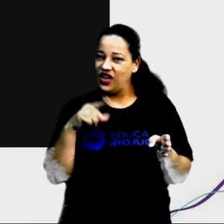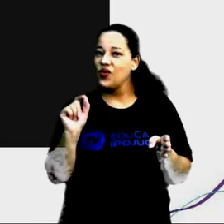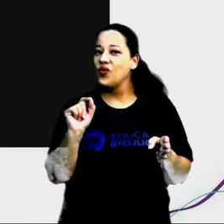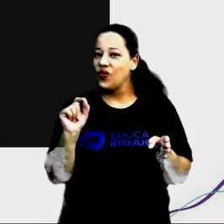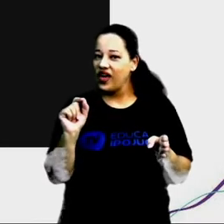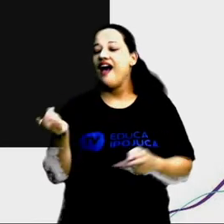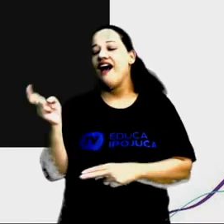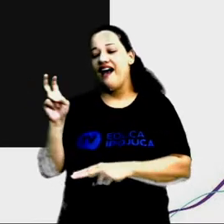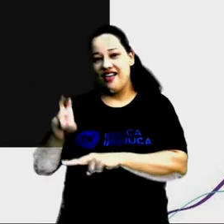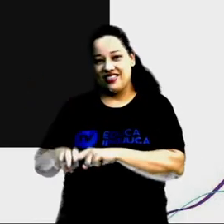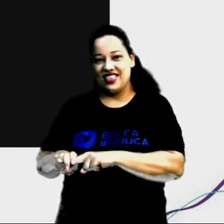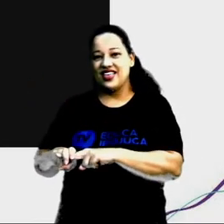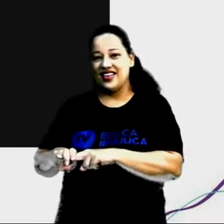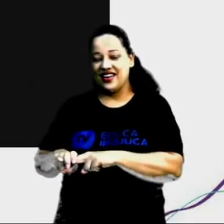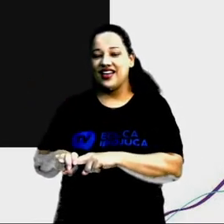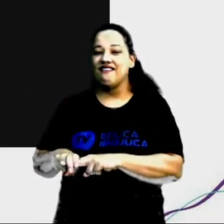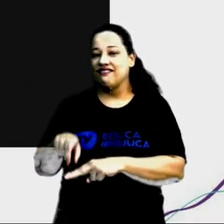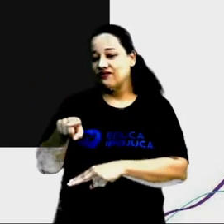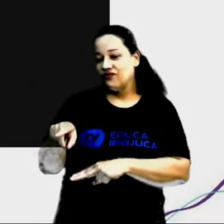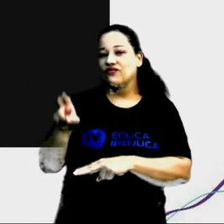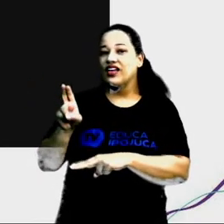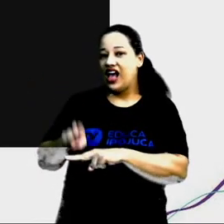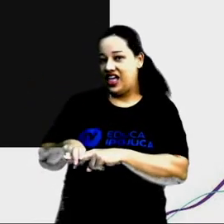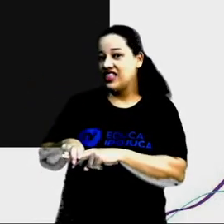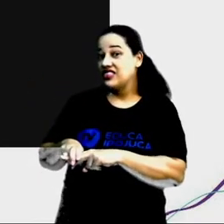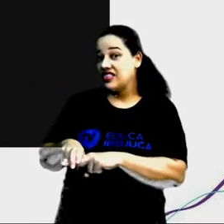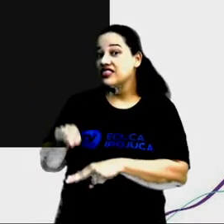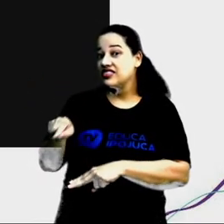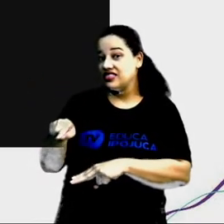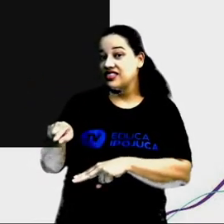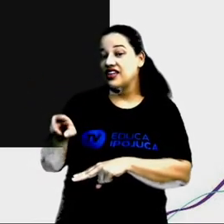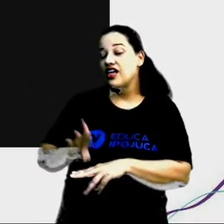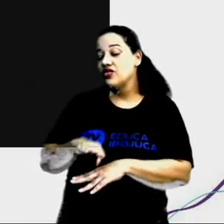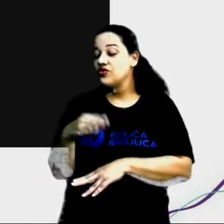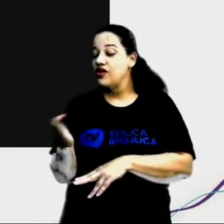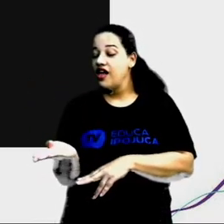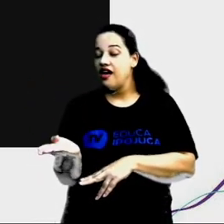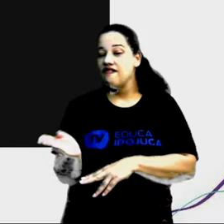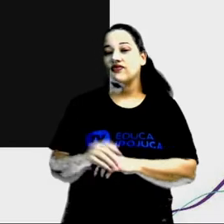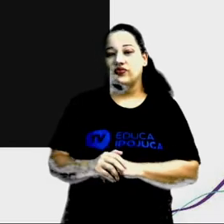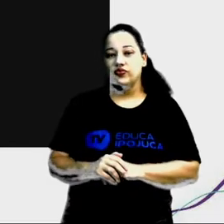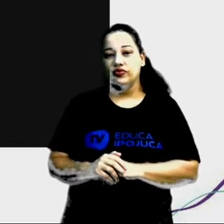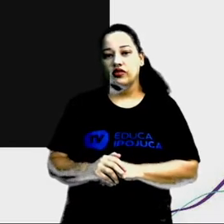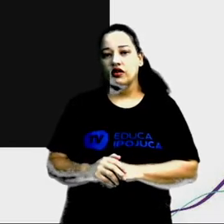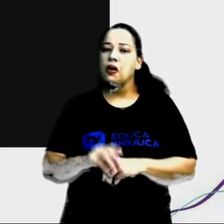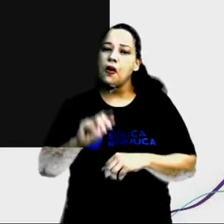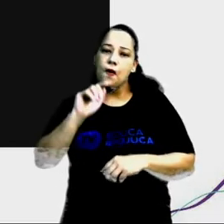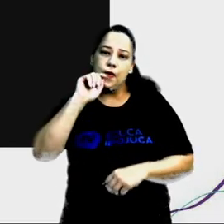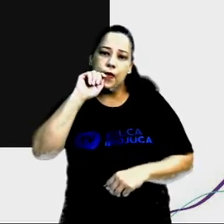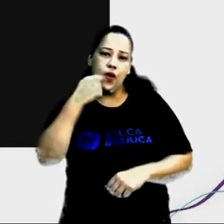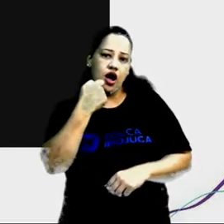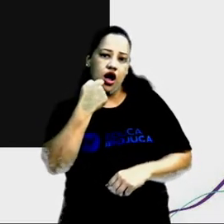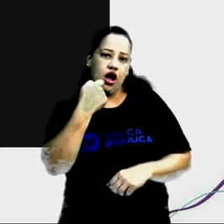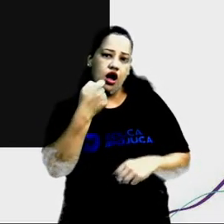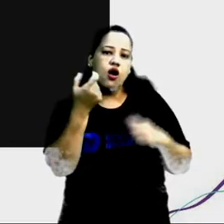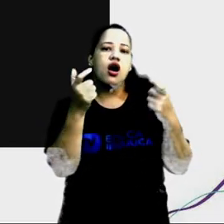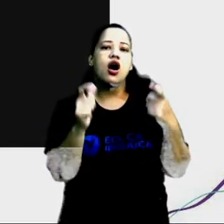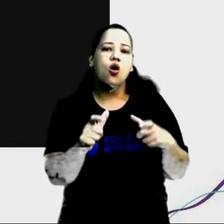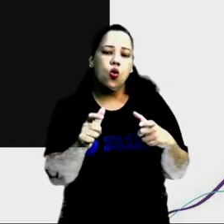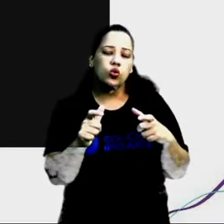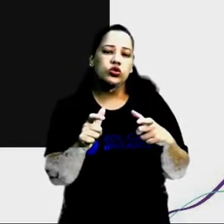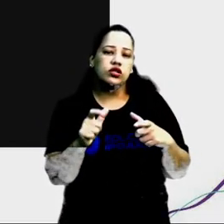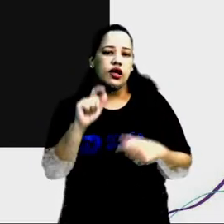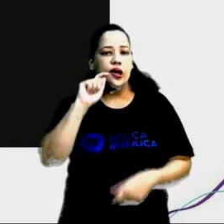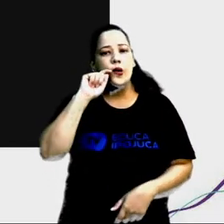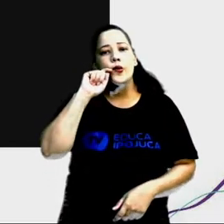cadeira. A cadeira está ao lado da mesa. E o pão, ele está posicionado em